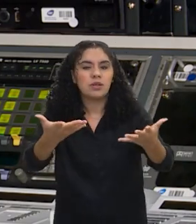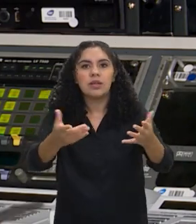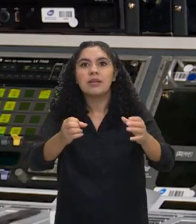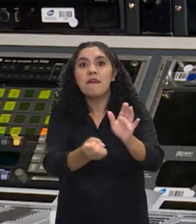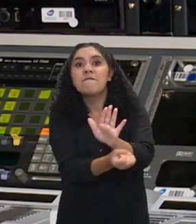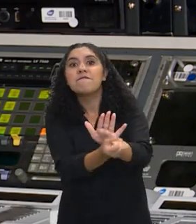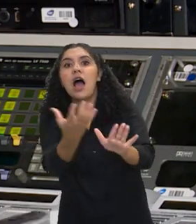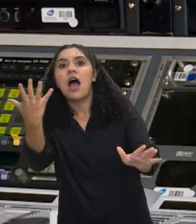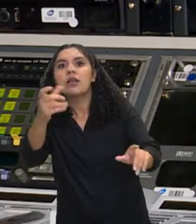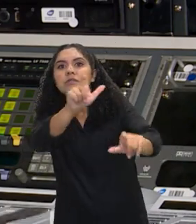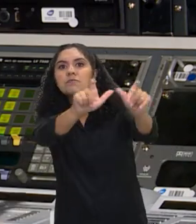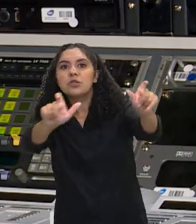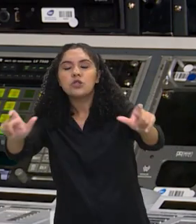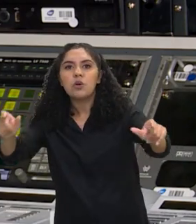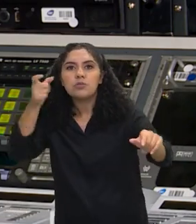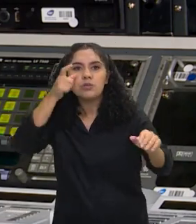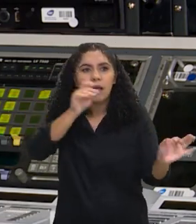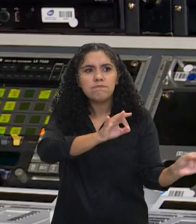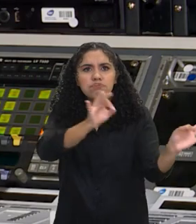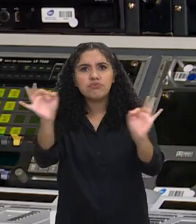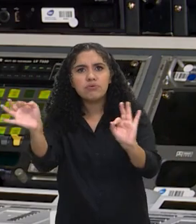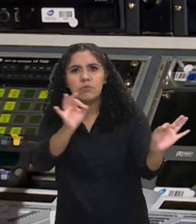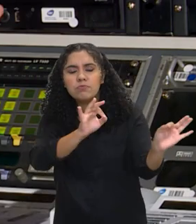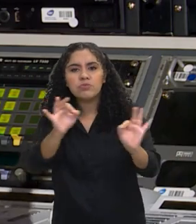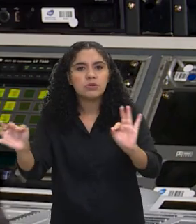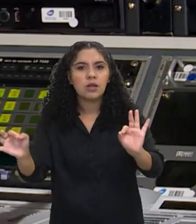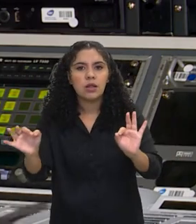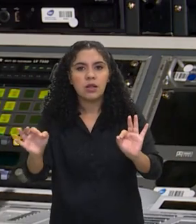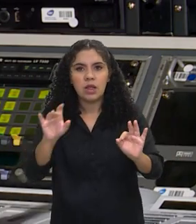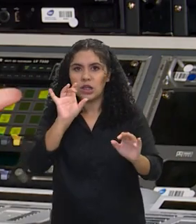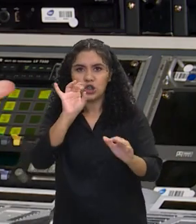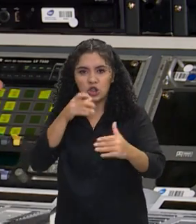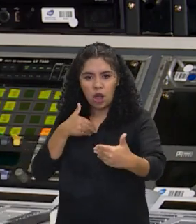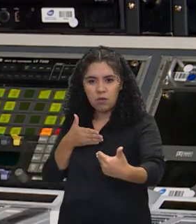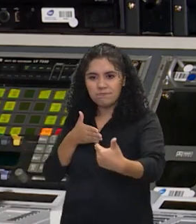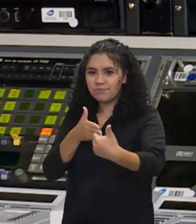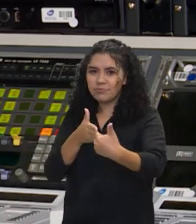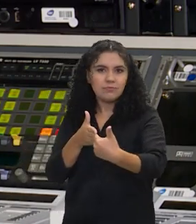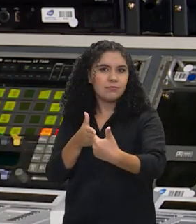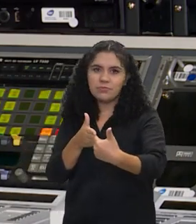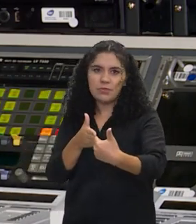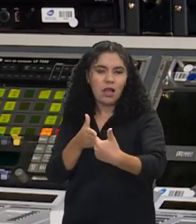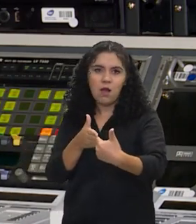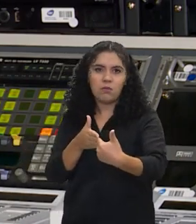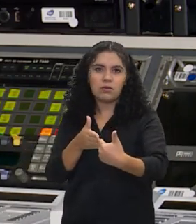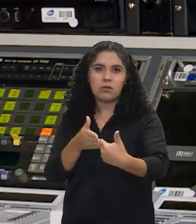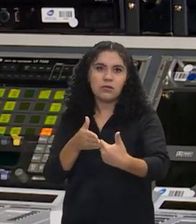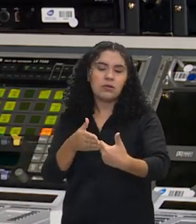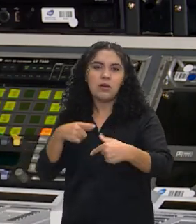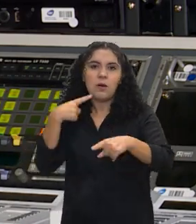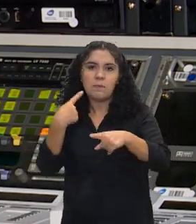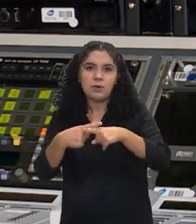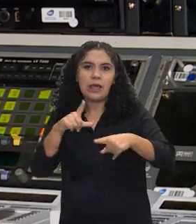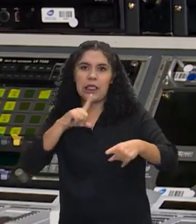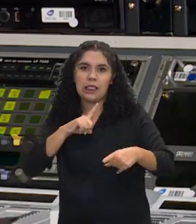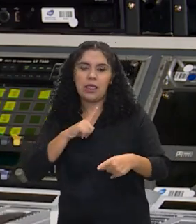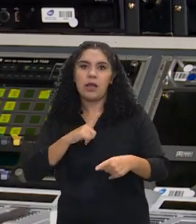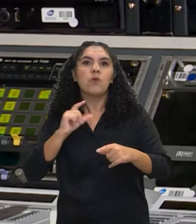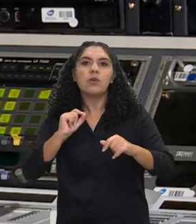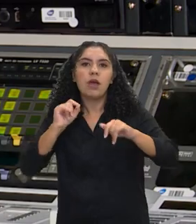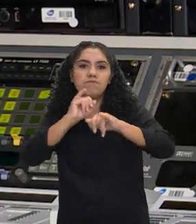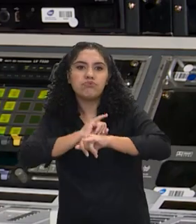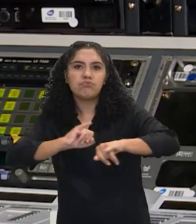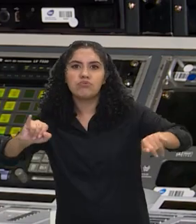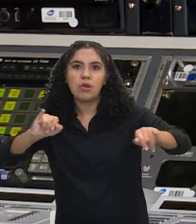não pode ser tratado como se eu estivesse lidando com uma comunicação um a um, porque, na verdade, eu estou fazendo uma comunicação de massa.